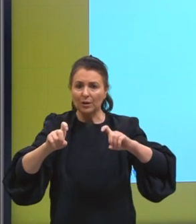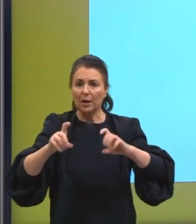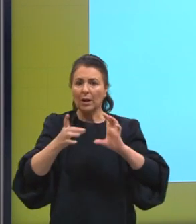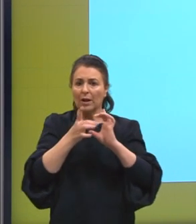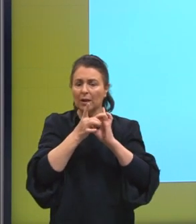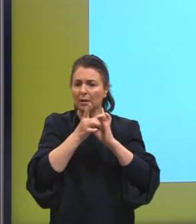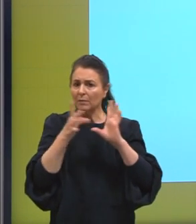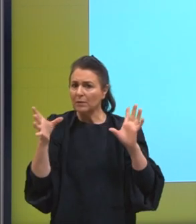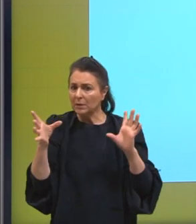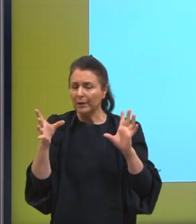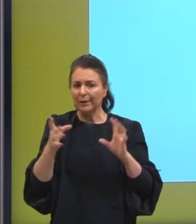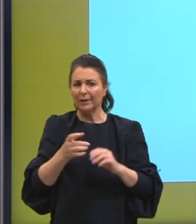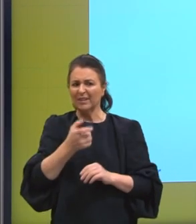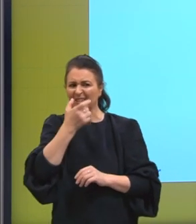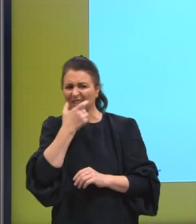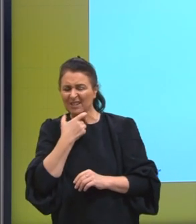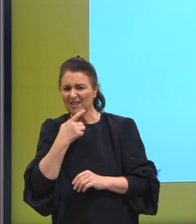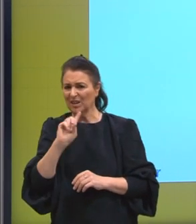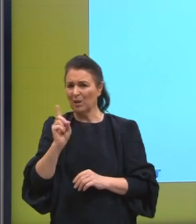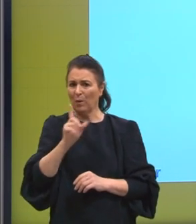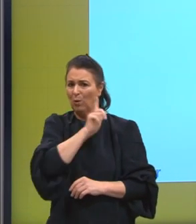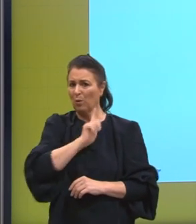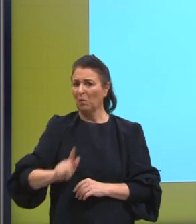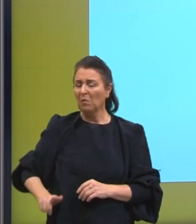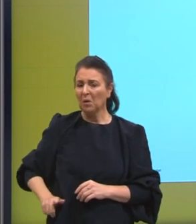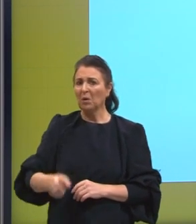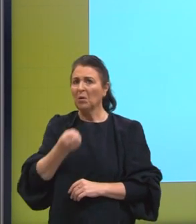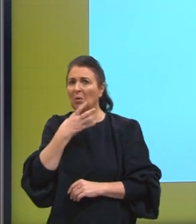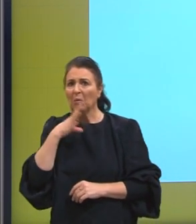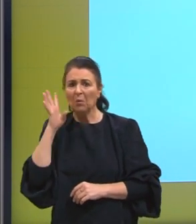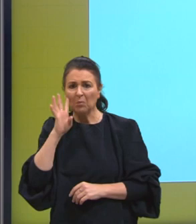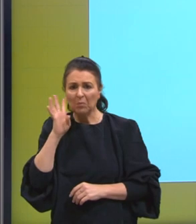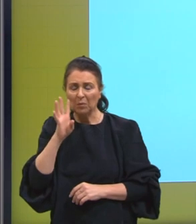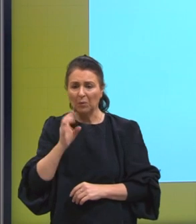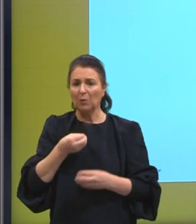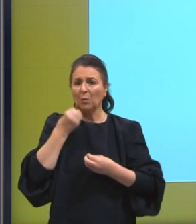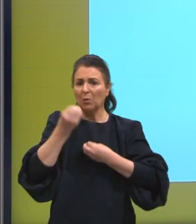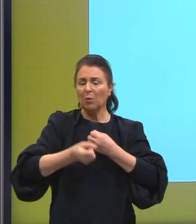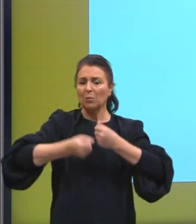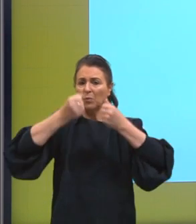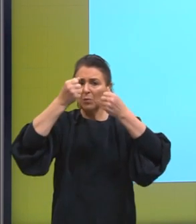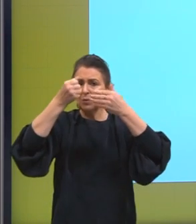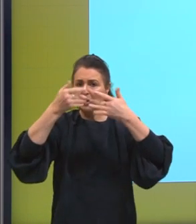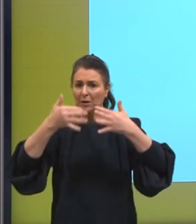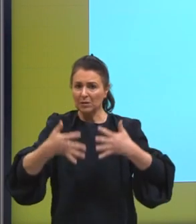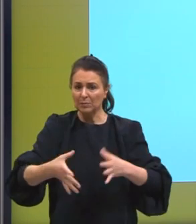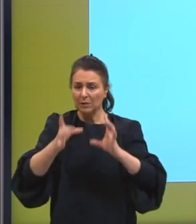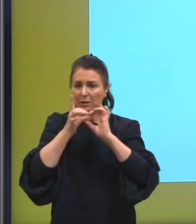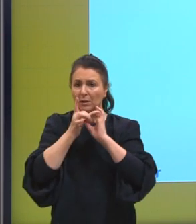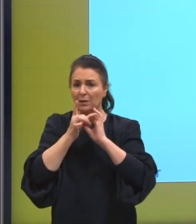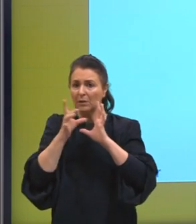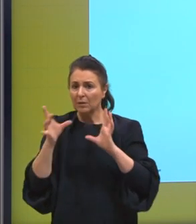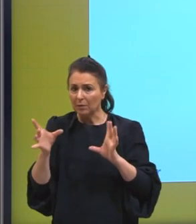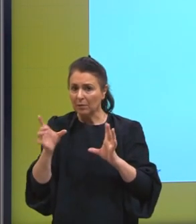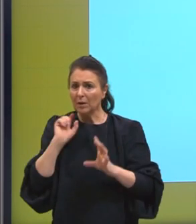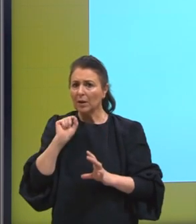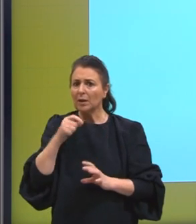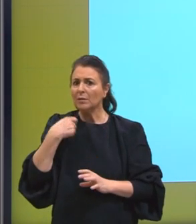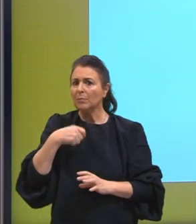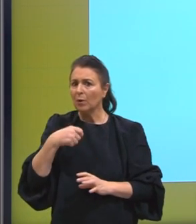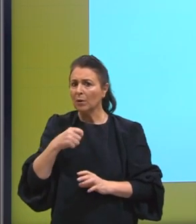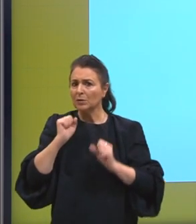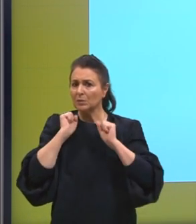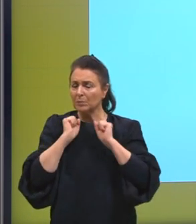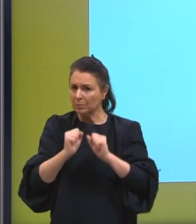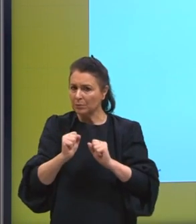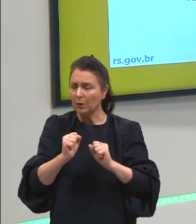e para quem que, como é que o Platão vê a questão da democracia e quem deve governar? Olha, o